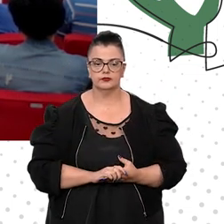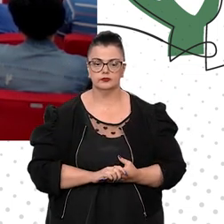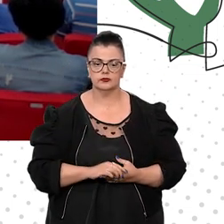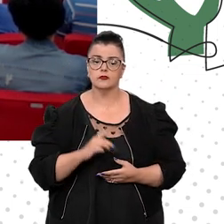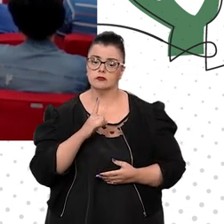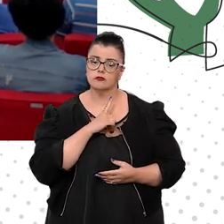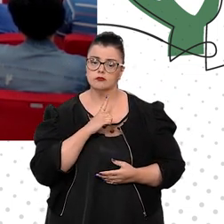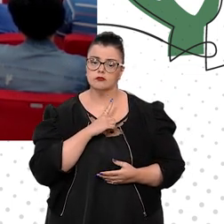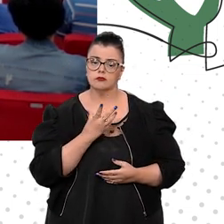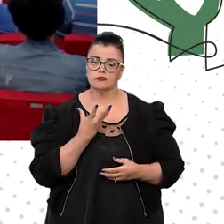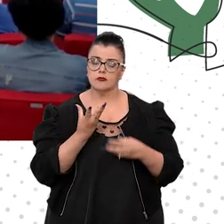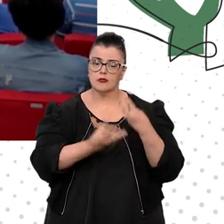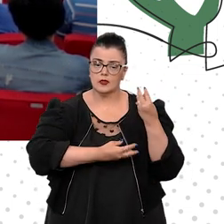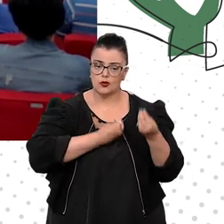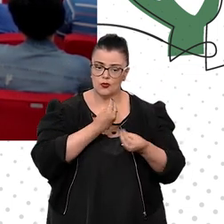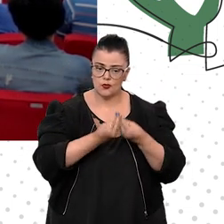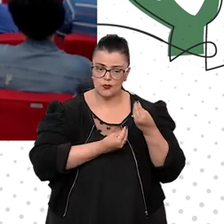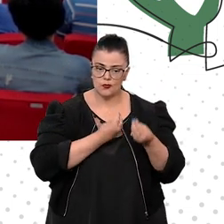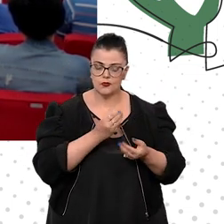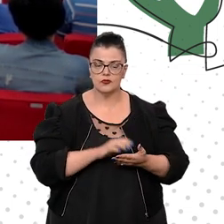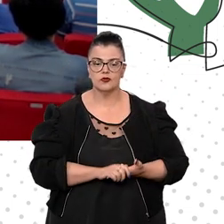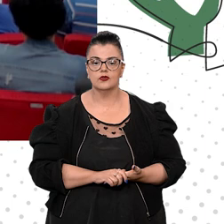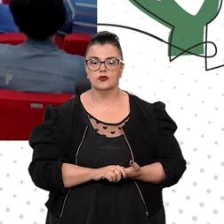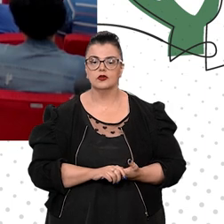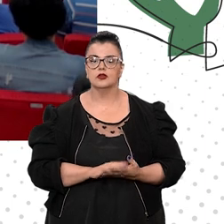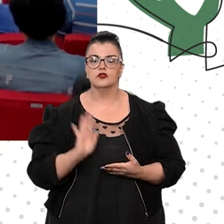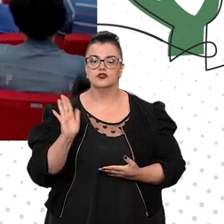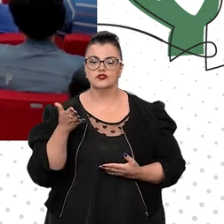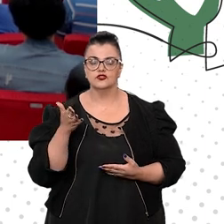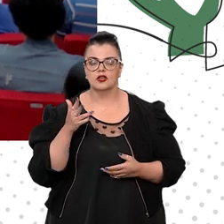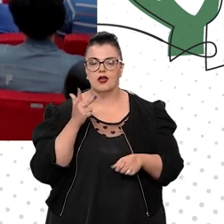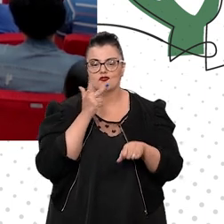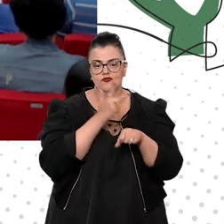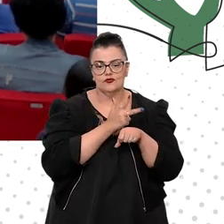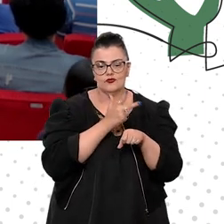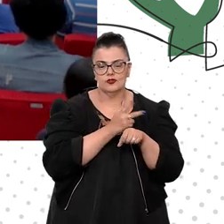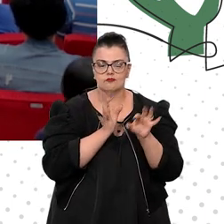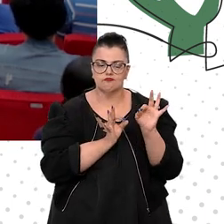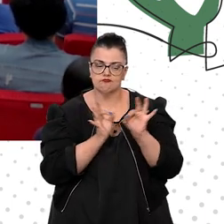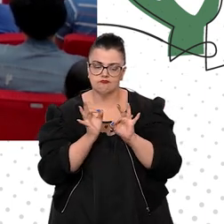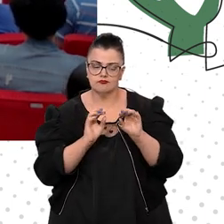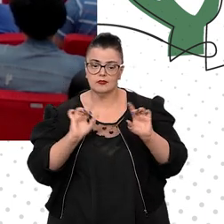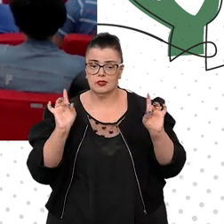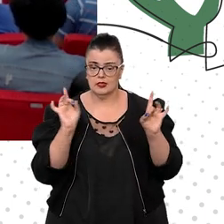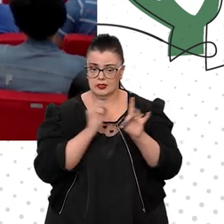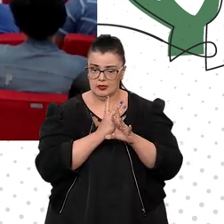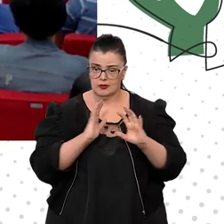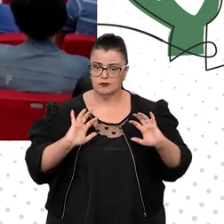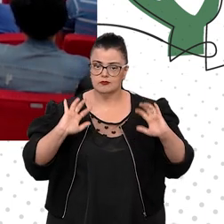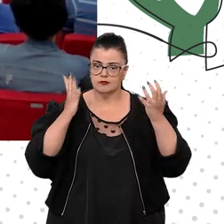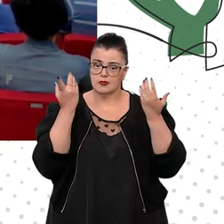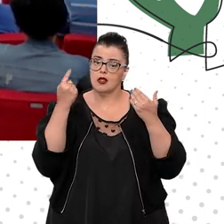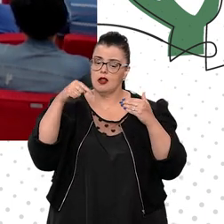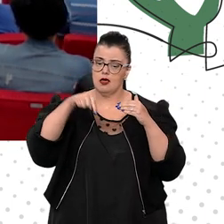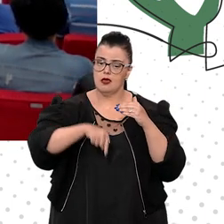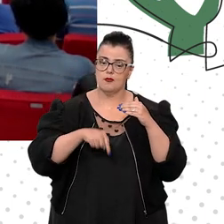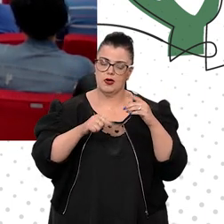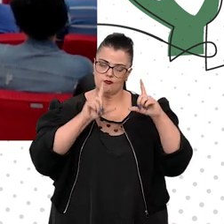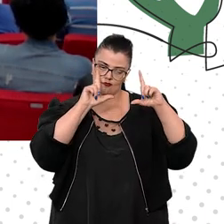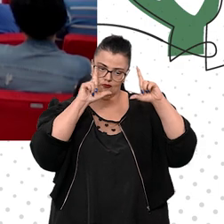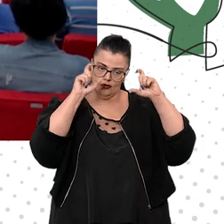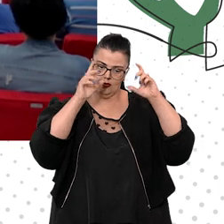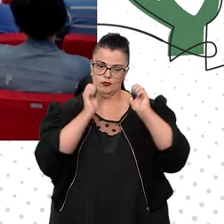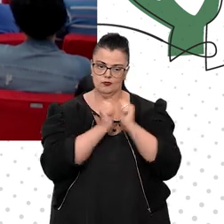ocorreu, enquanto eu via há pouco o vídeo elaborado, terminando essa solenidade, vamos todos lá embaixo tirar uma foto